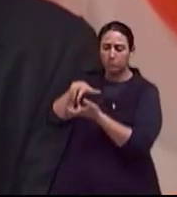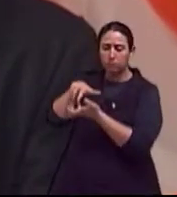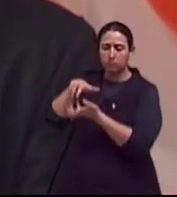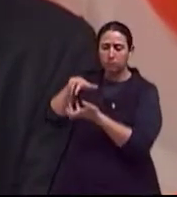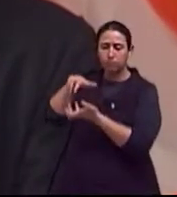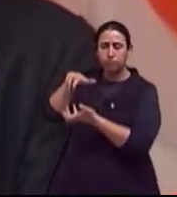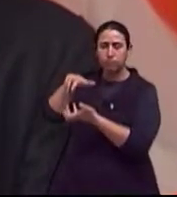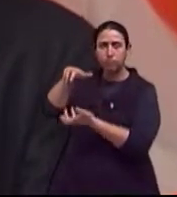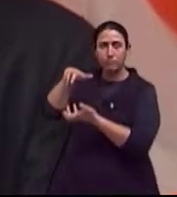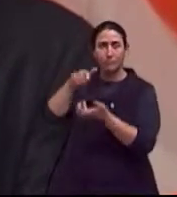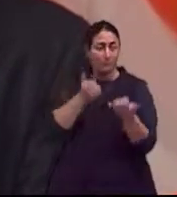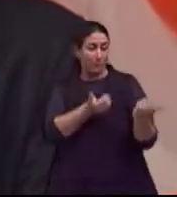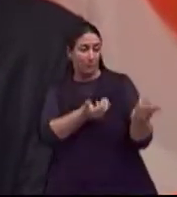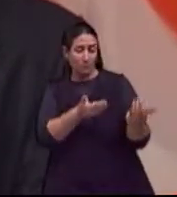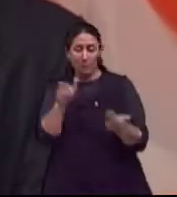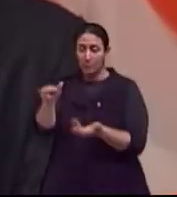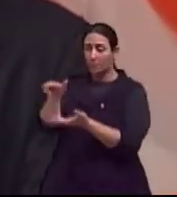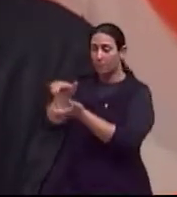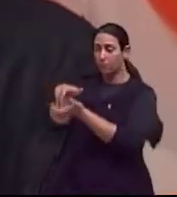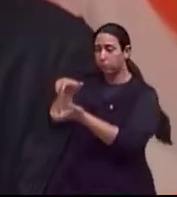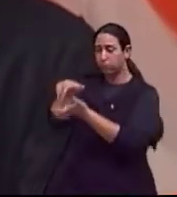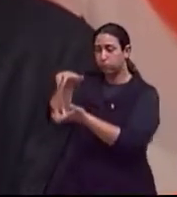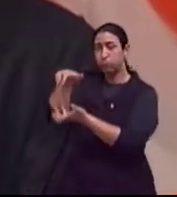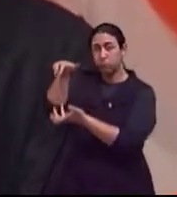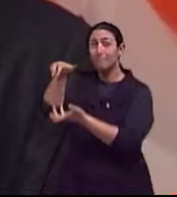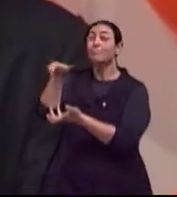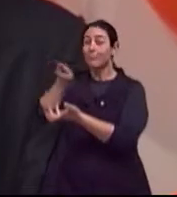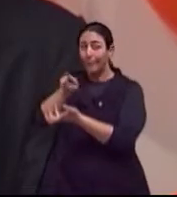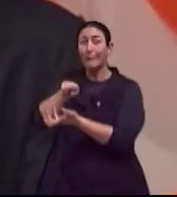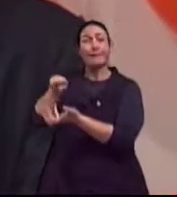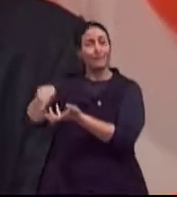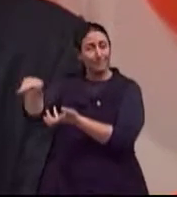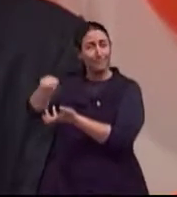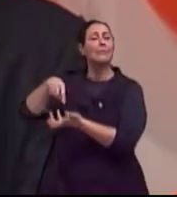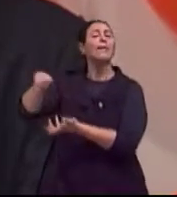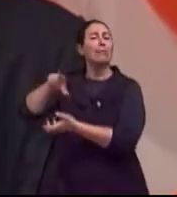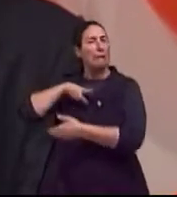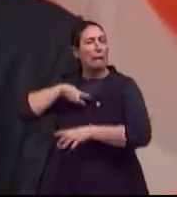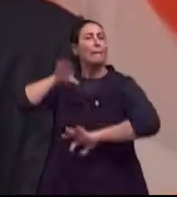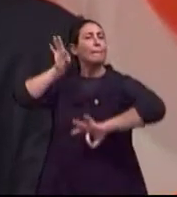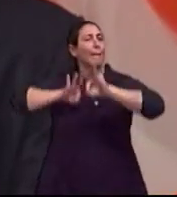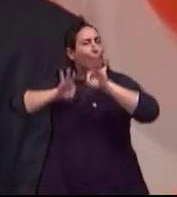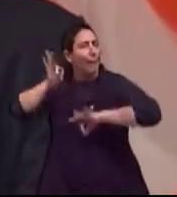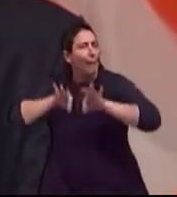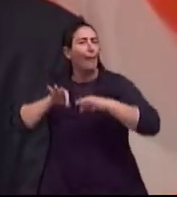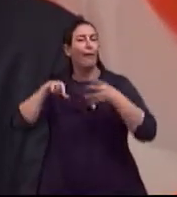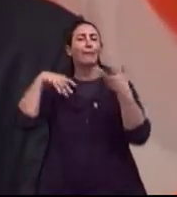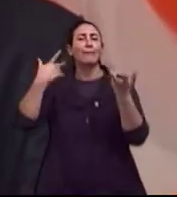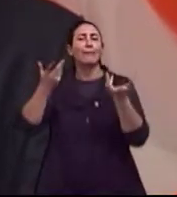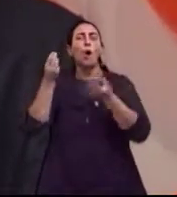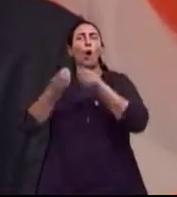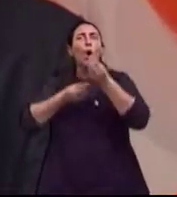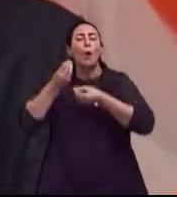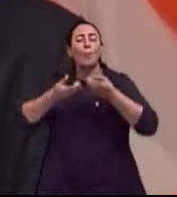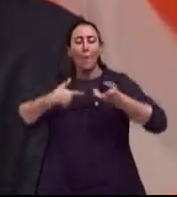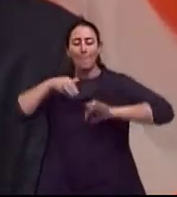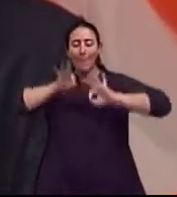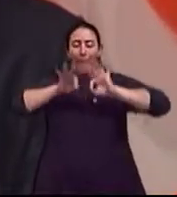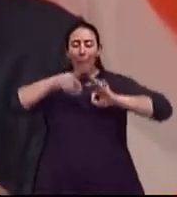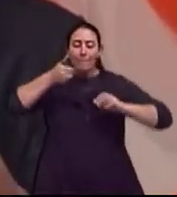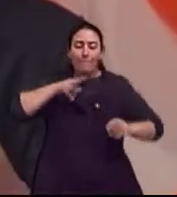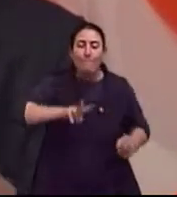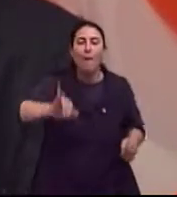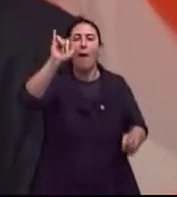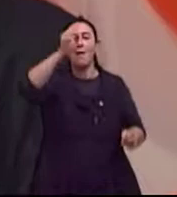opinião desses estudiosos, um período que prepararia melhor para a velhice. Então, nós